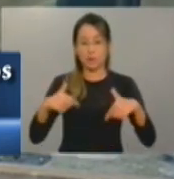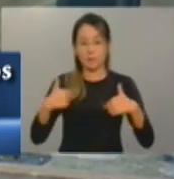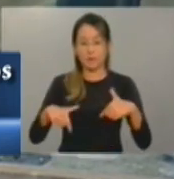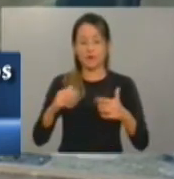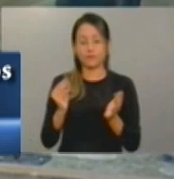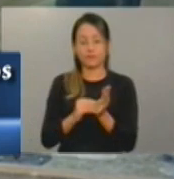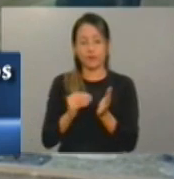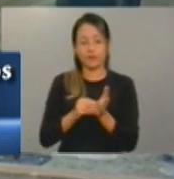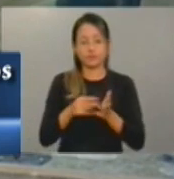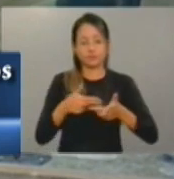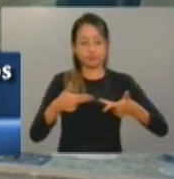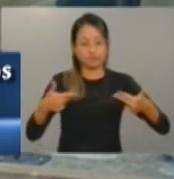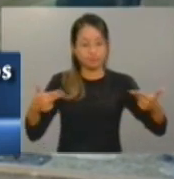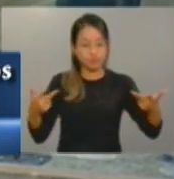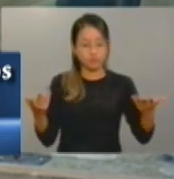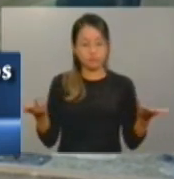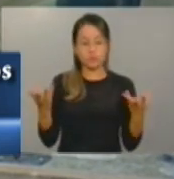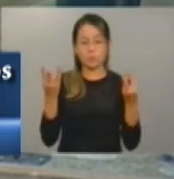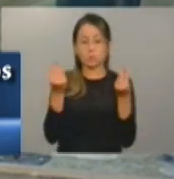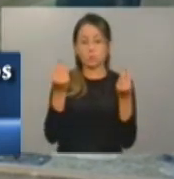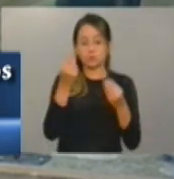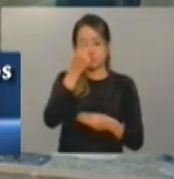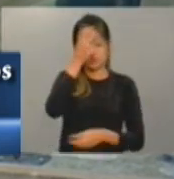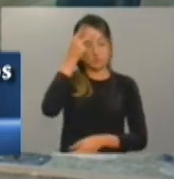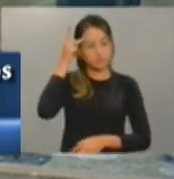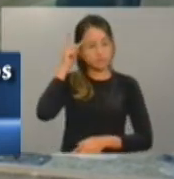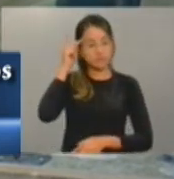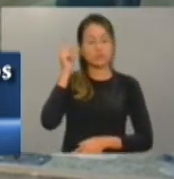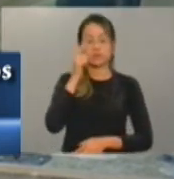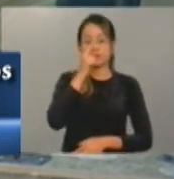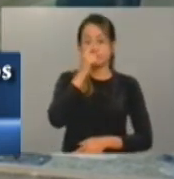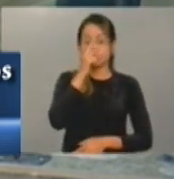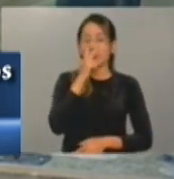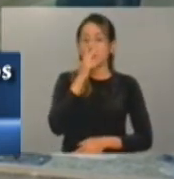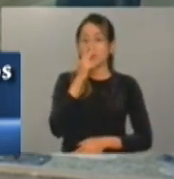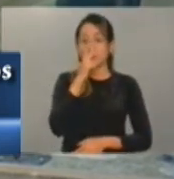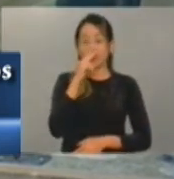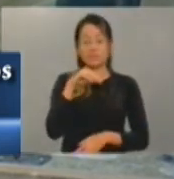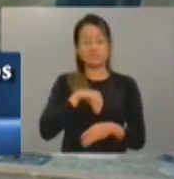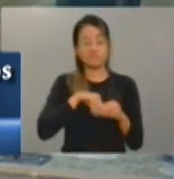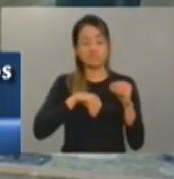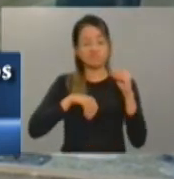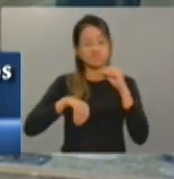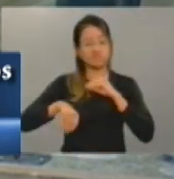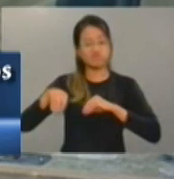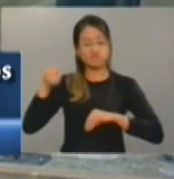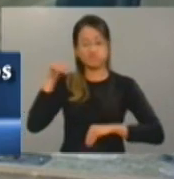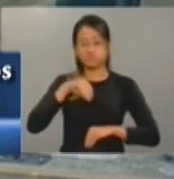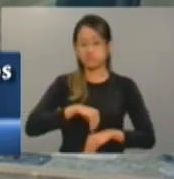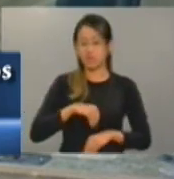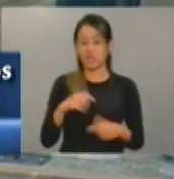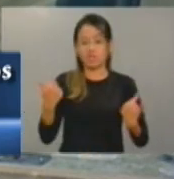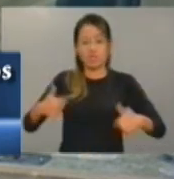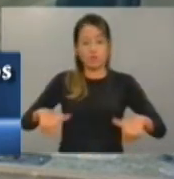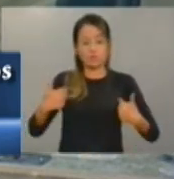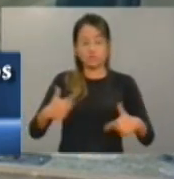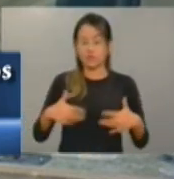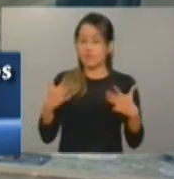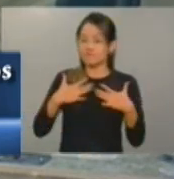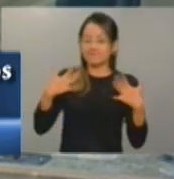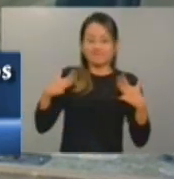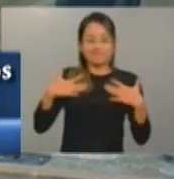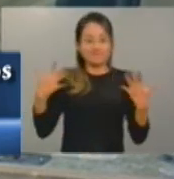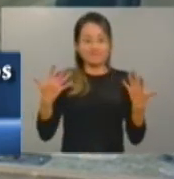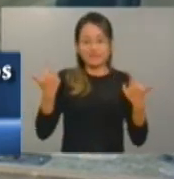muitas pessoas estimuladas, principalmente o agricultor, naquele perímetro irrigado, e que está lá,